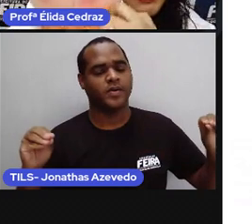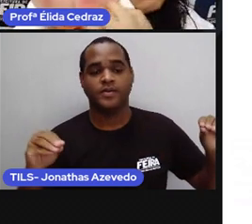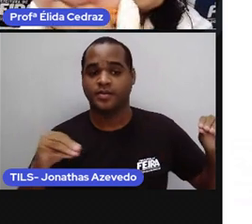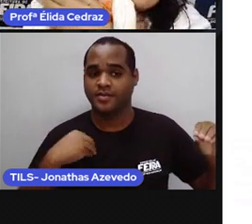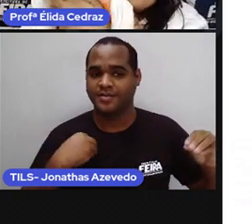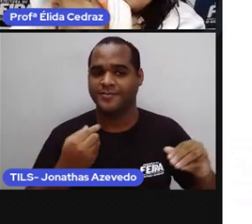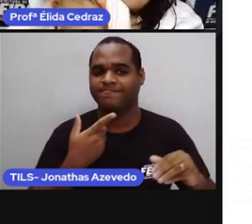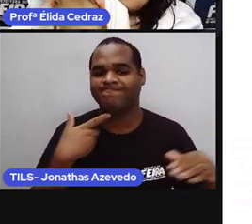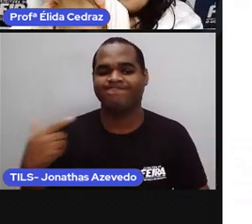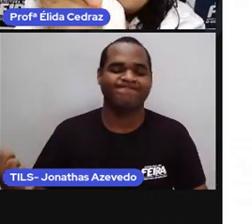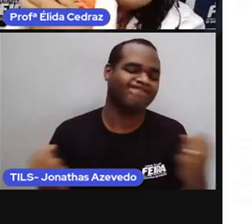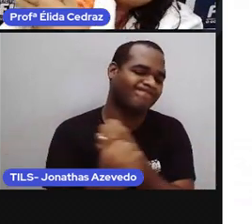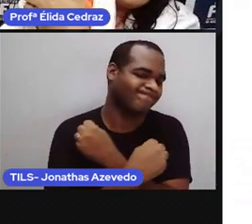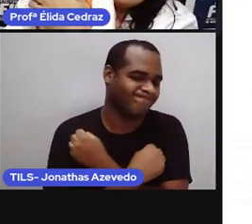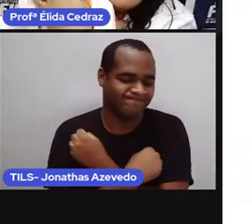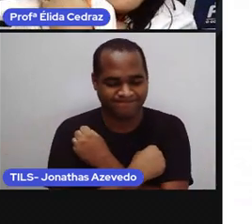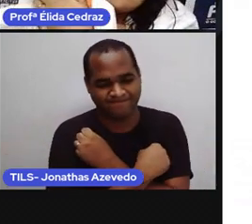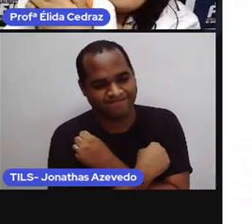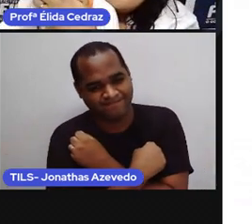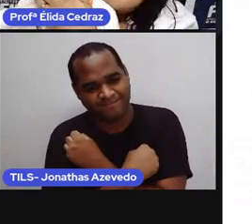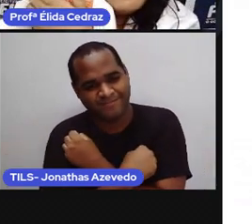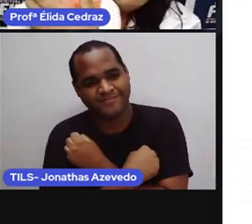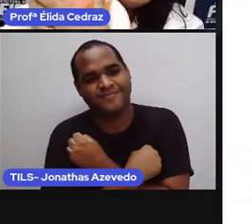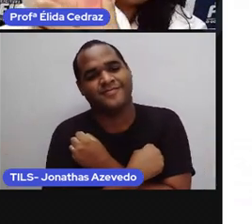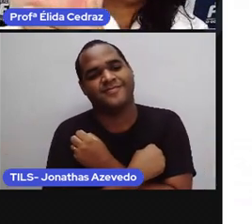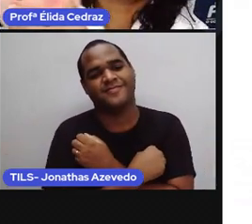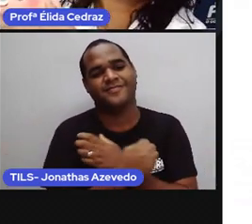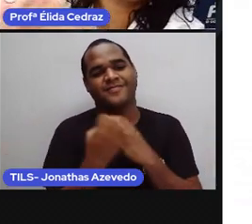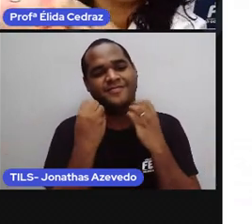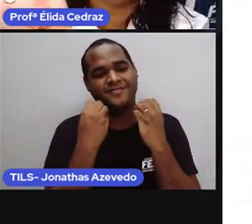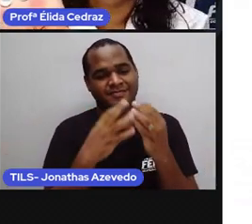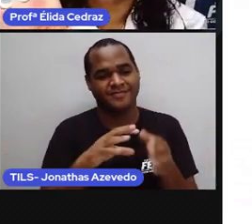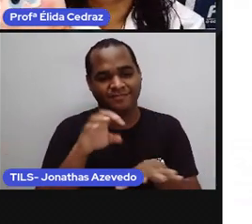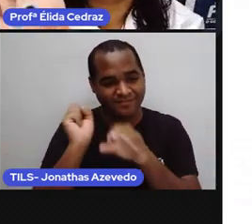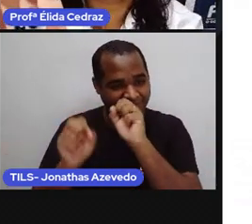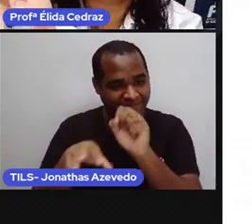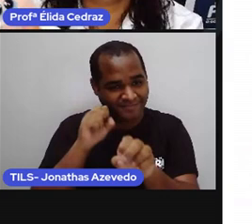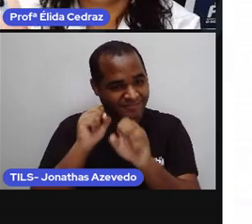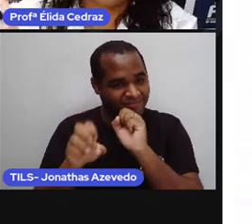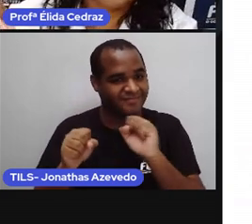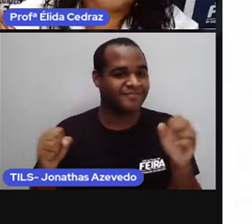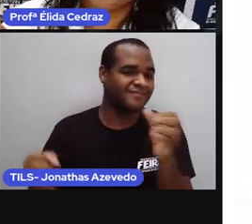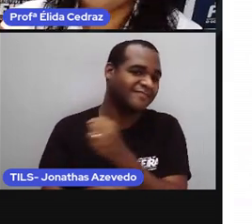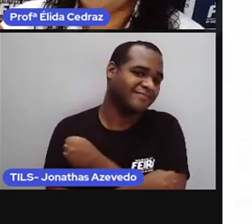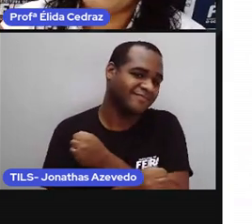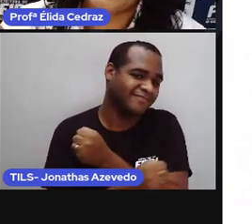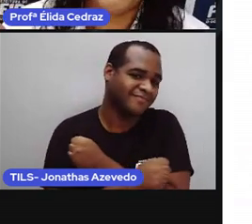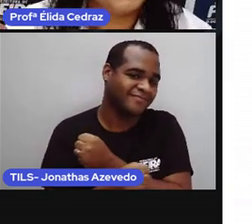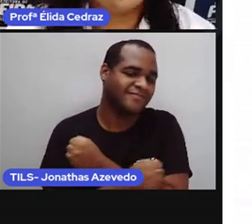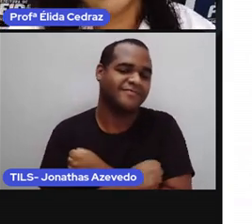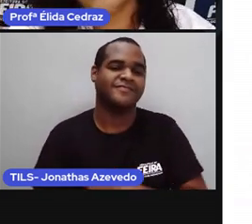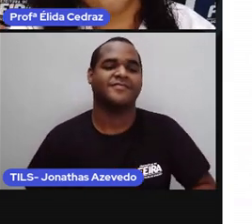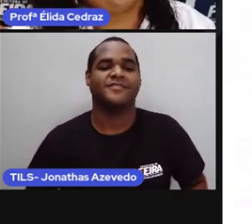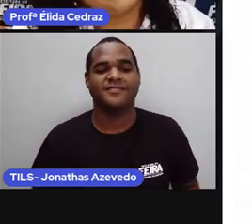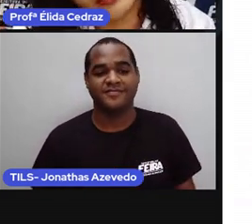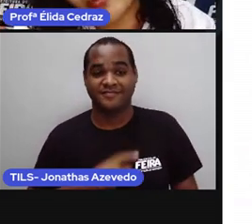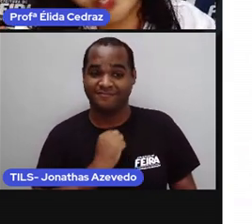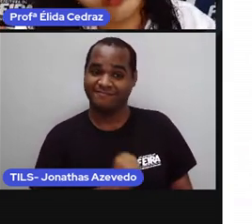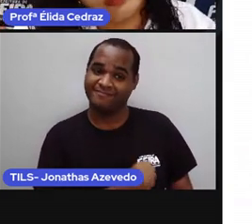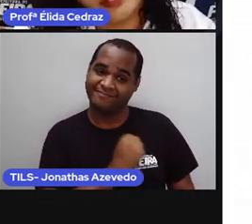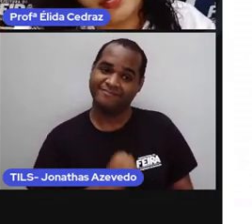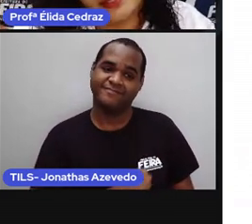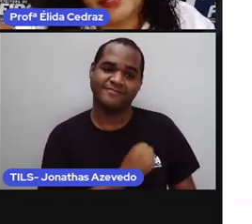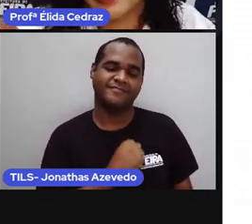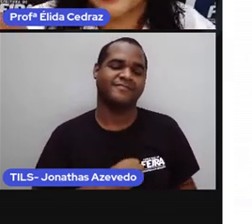pegar os meus alunos assim ó apertar abraçar abraçar cheirar dar muitos beijos e muito abraço porque eu tô com muita